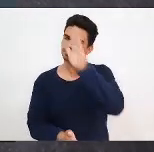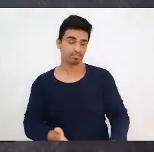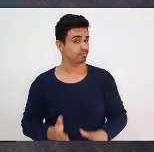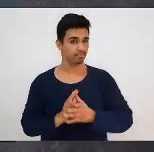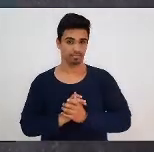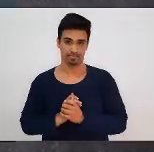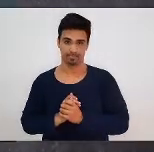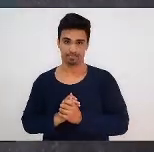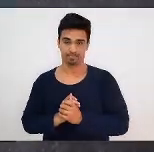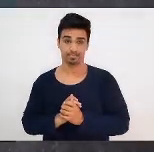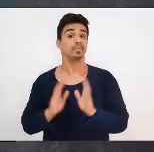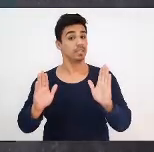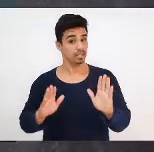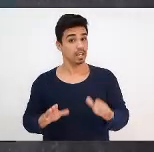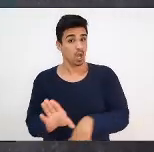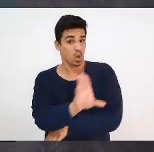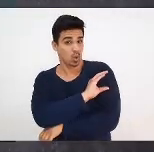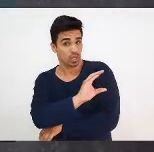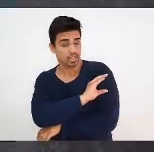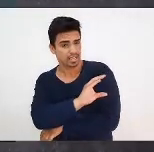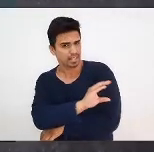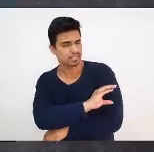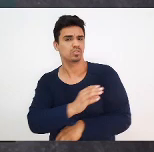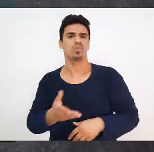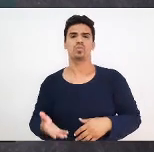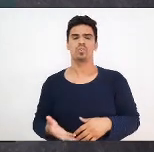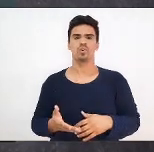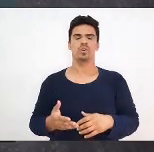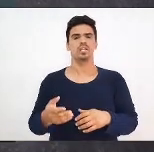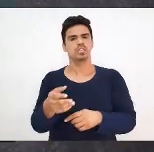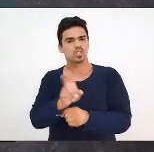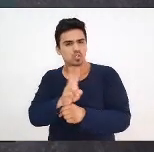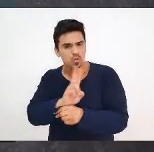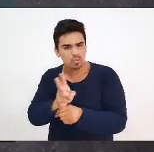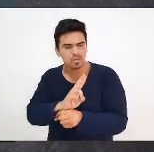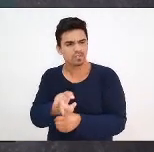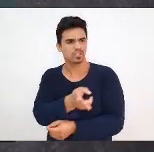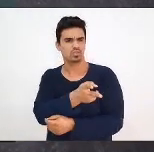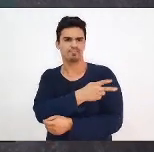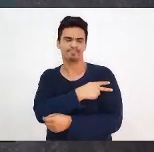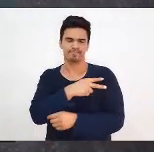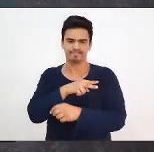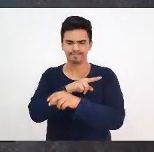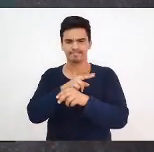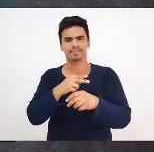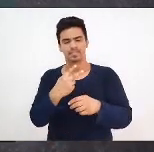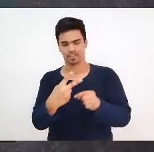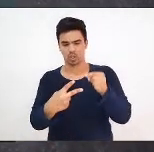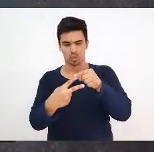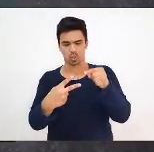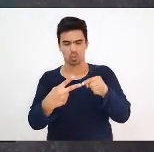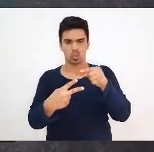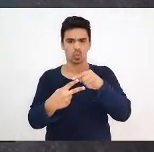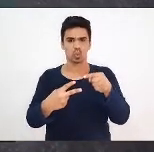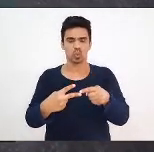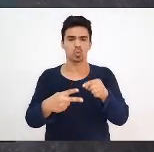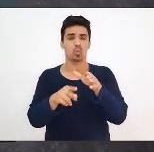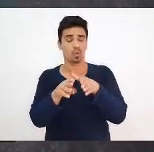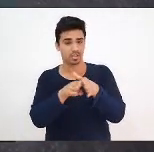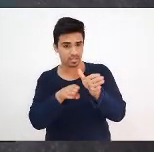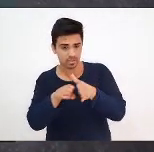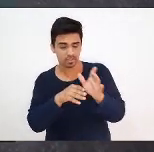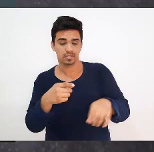coordenações, os supervisores ficaram com duas orientações. Uma do CNE que